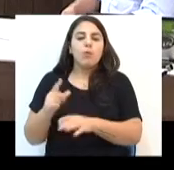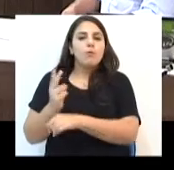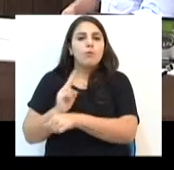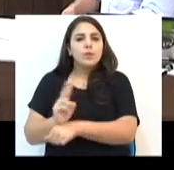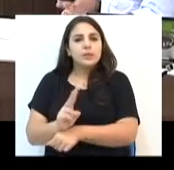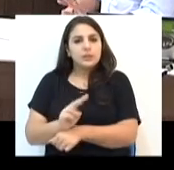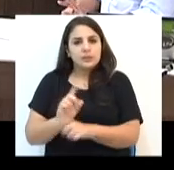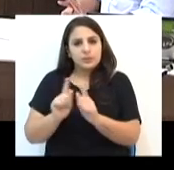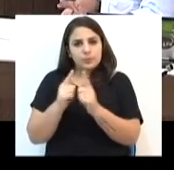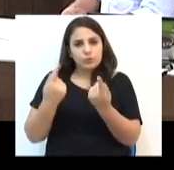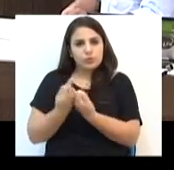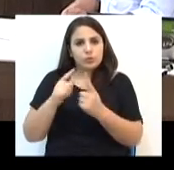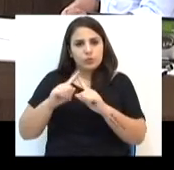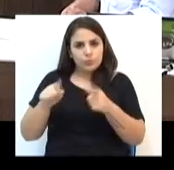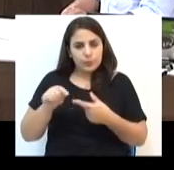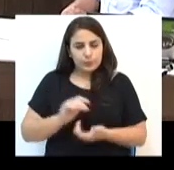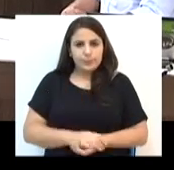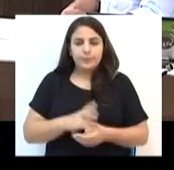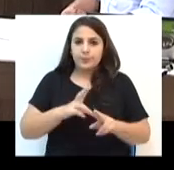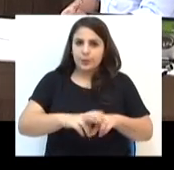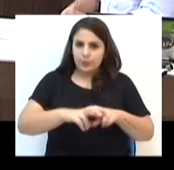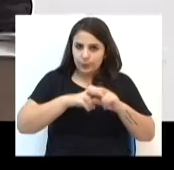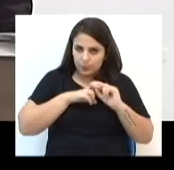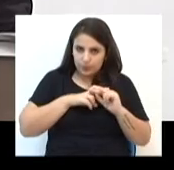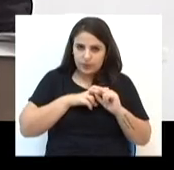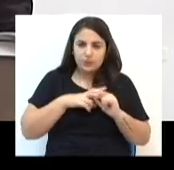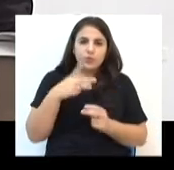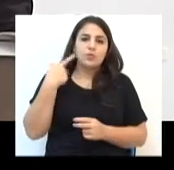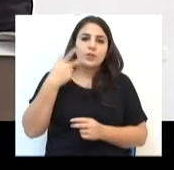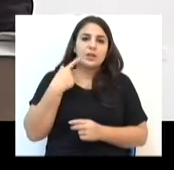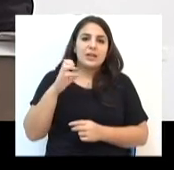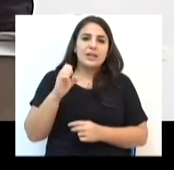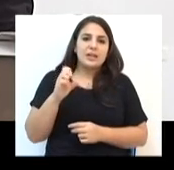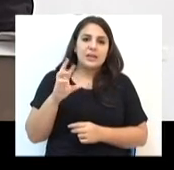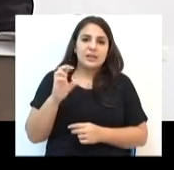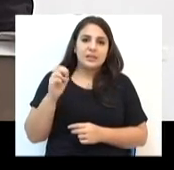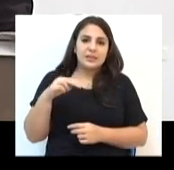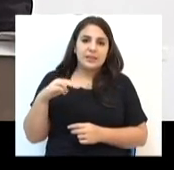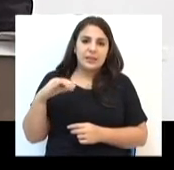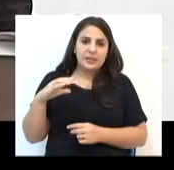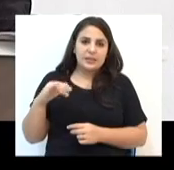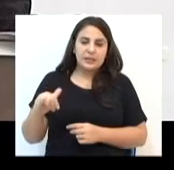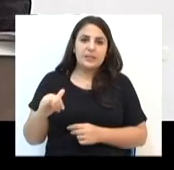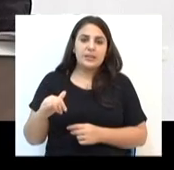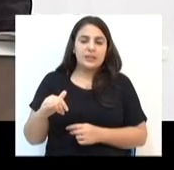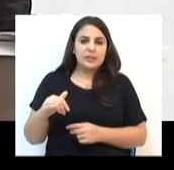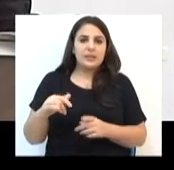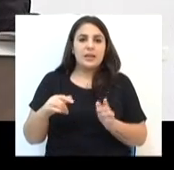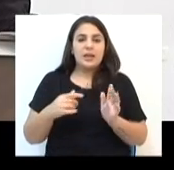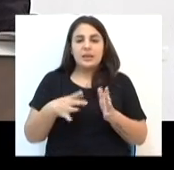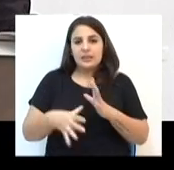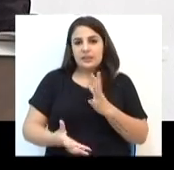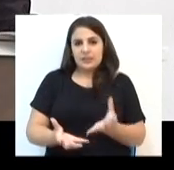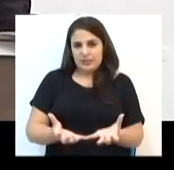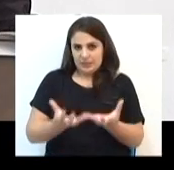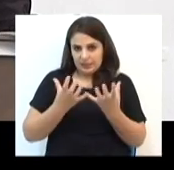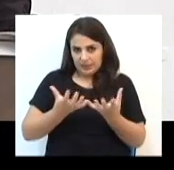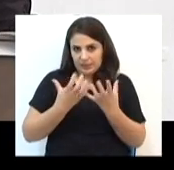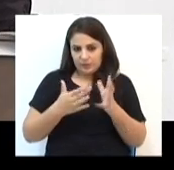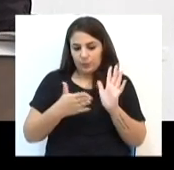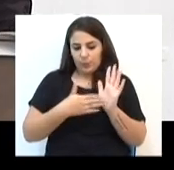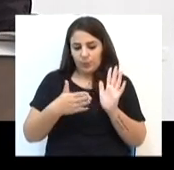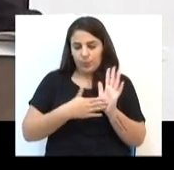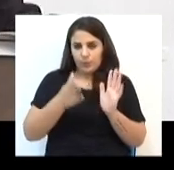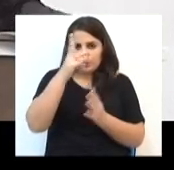fiscalizadas pelos gestores públicos. Por isso, vereador Hernani Leimer decidiu apresentar uma proposta ao